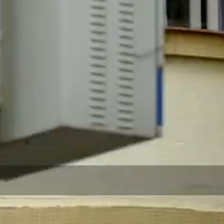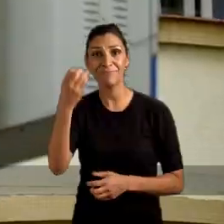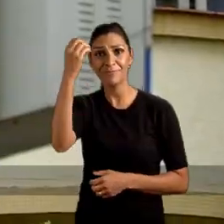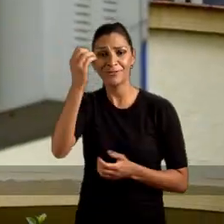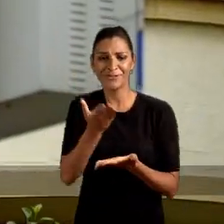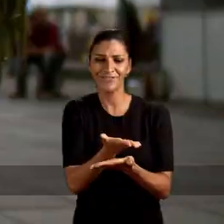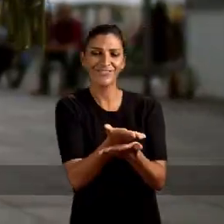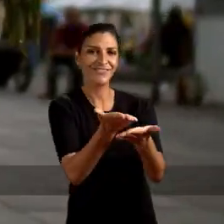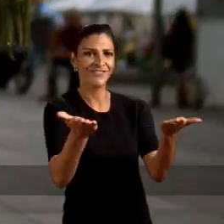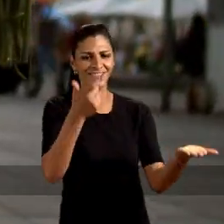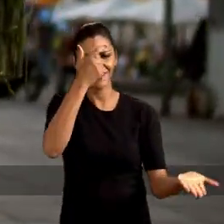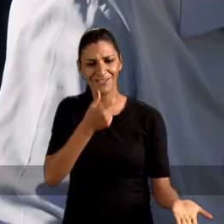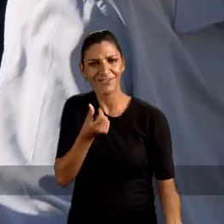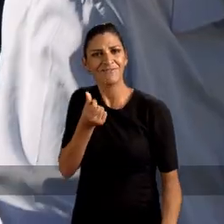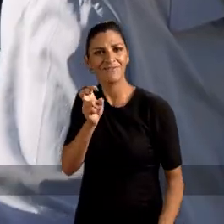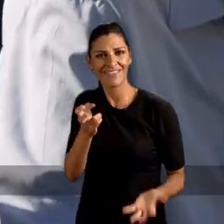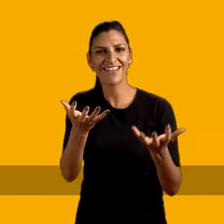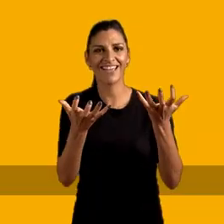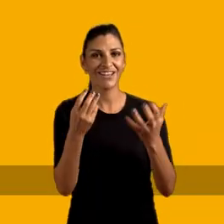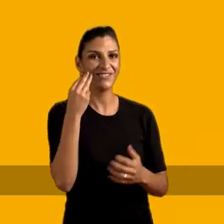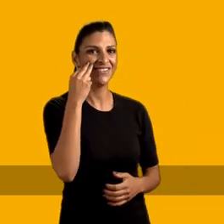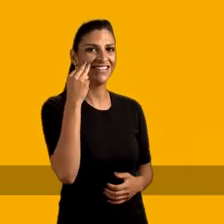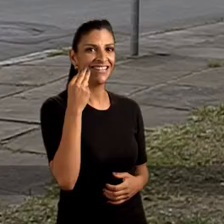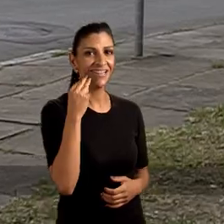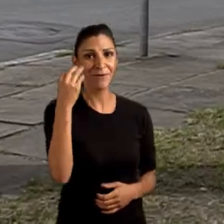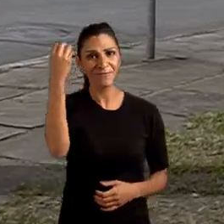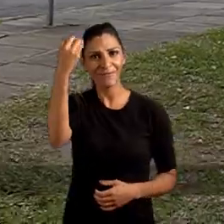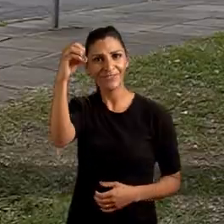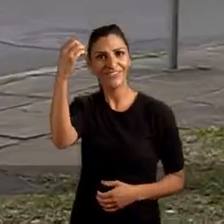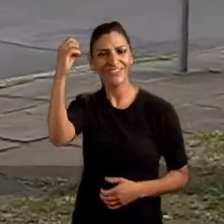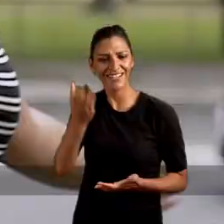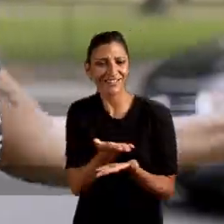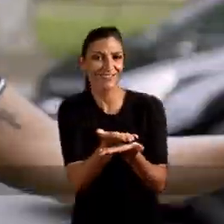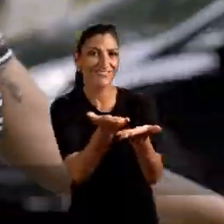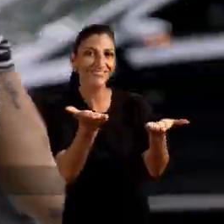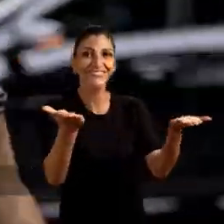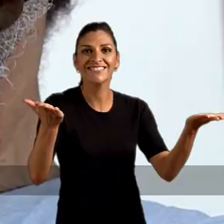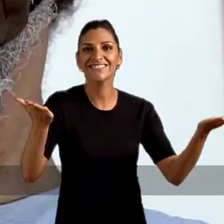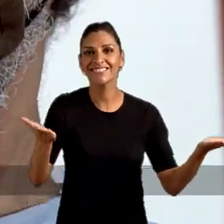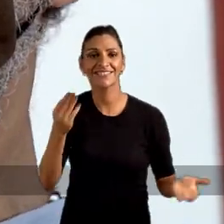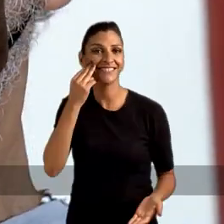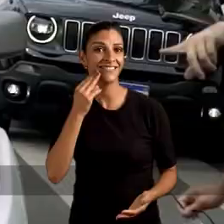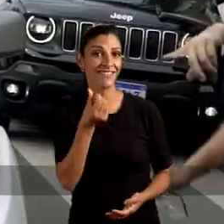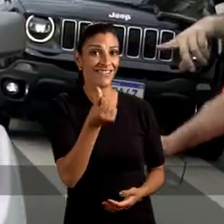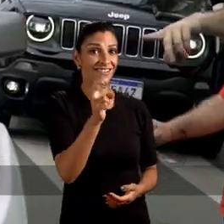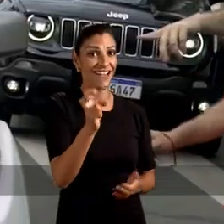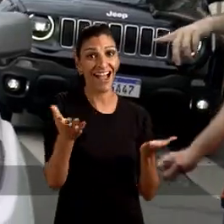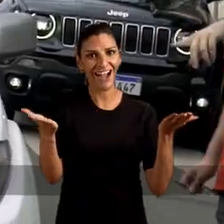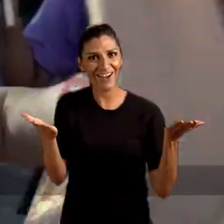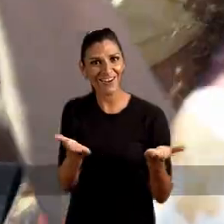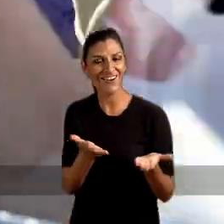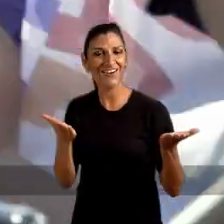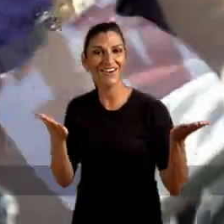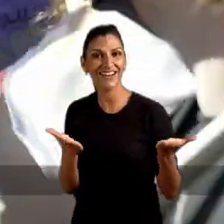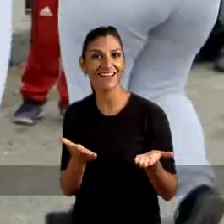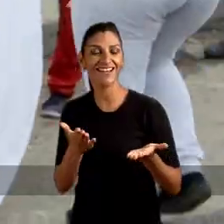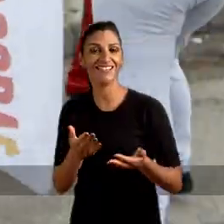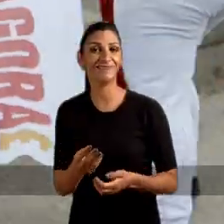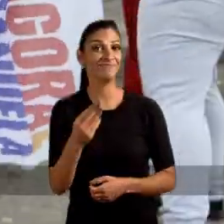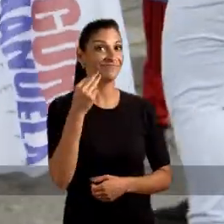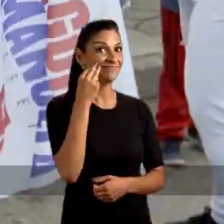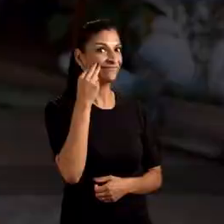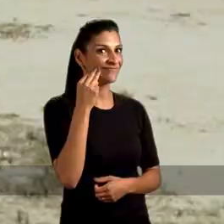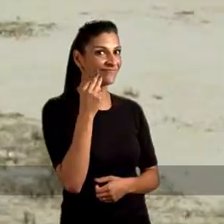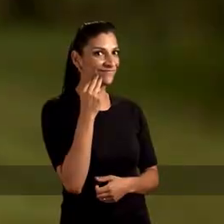Porto Alegre pra todas, sou 65, quero Manuela. Porto Alegre pra todos, Manu 65, agora é ela.